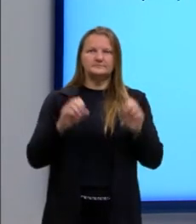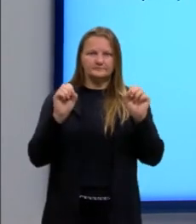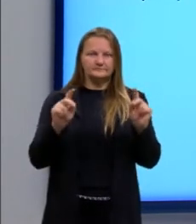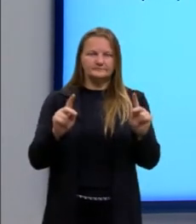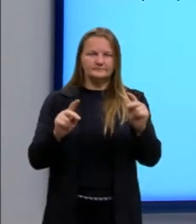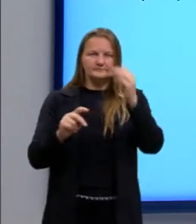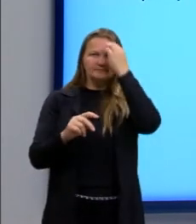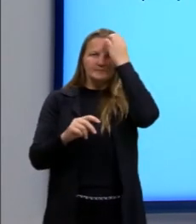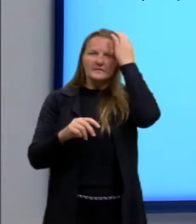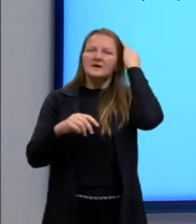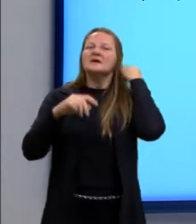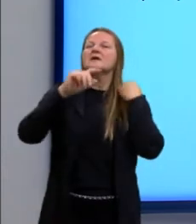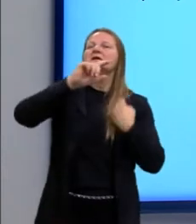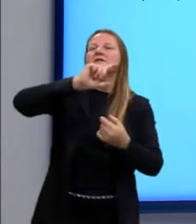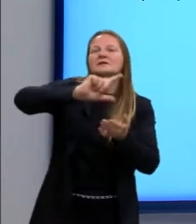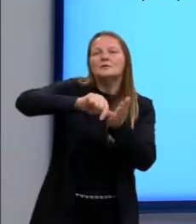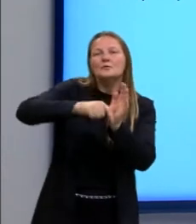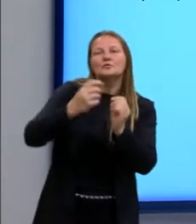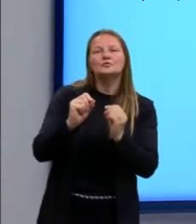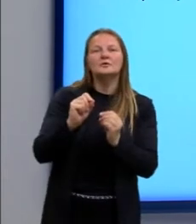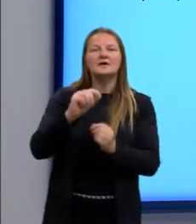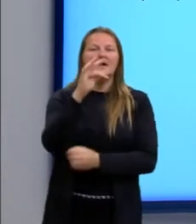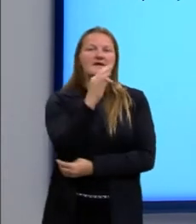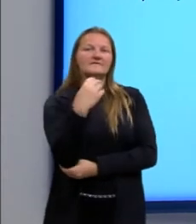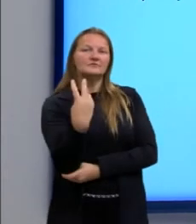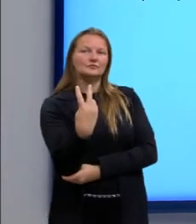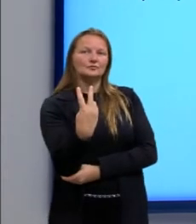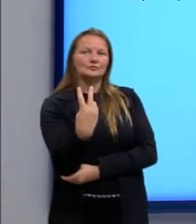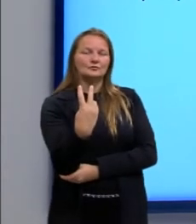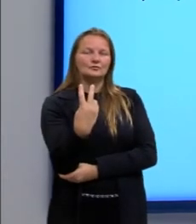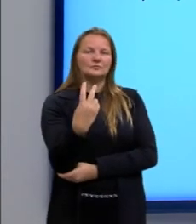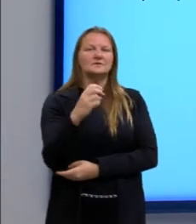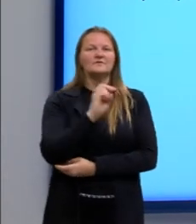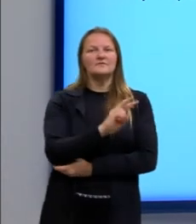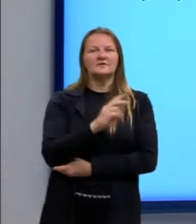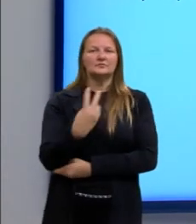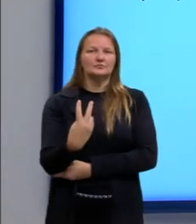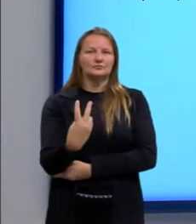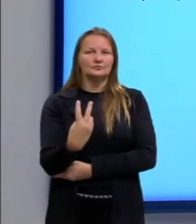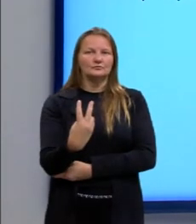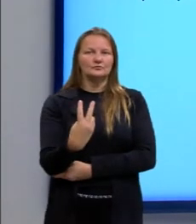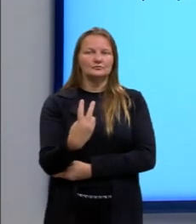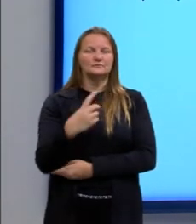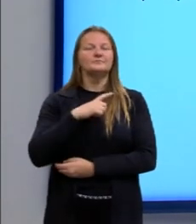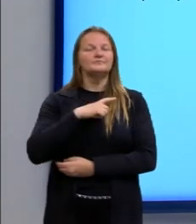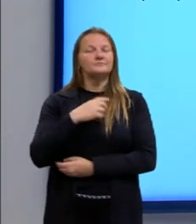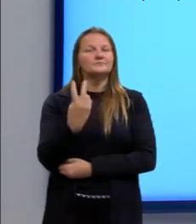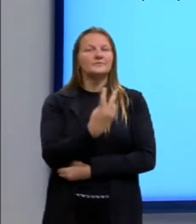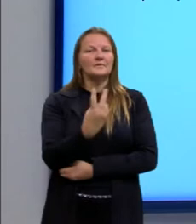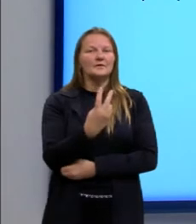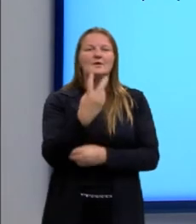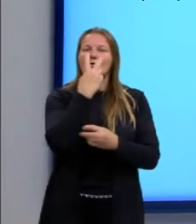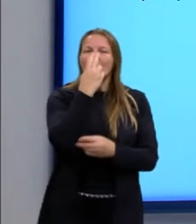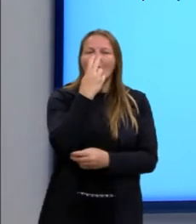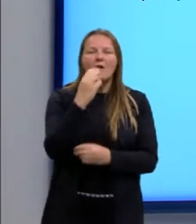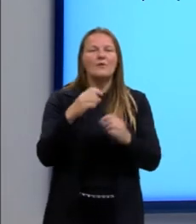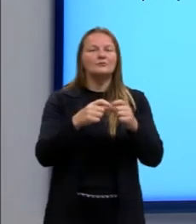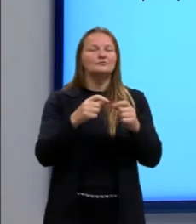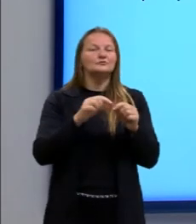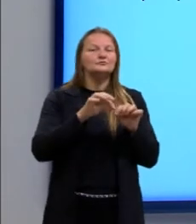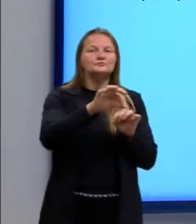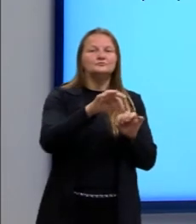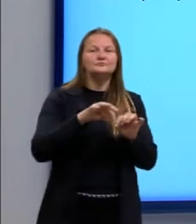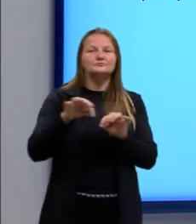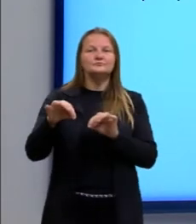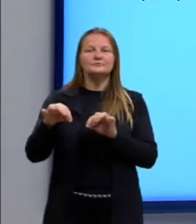E depois ele vai considerar então F2 e V2, são então essas mesmas grandezas para o